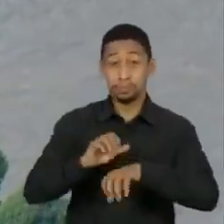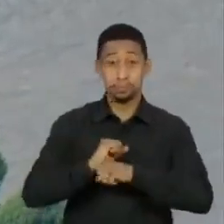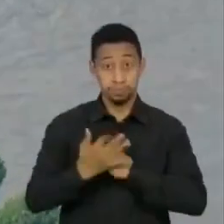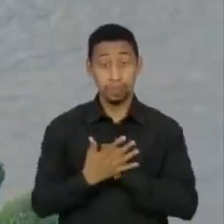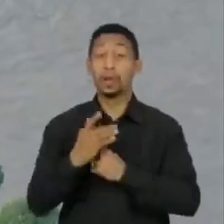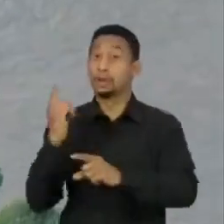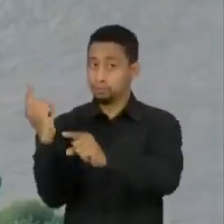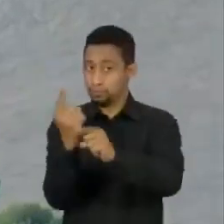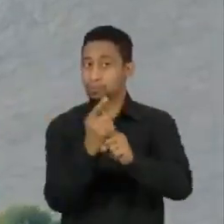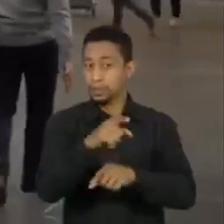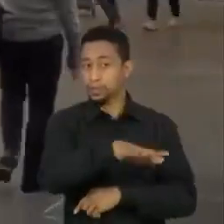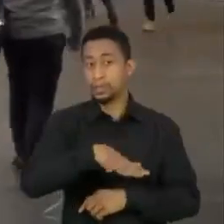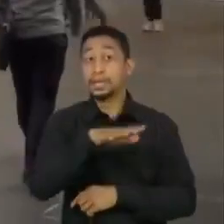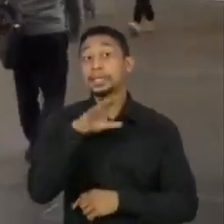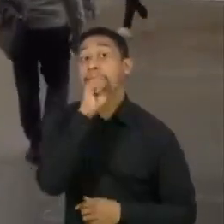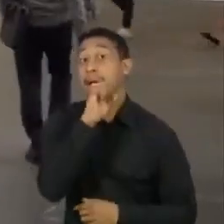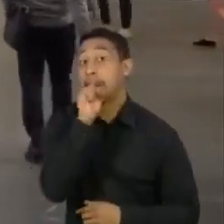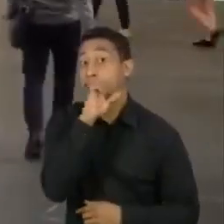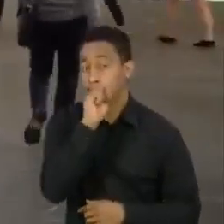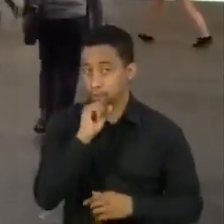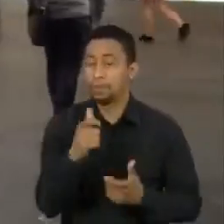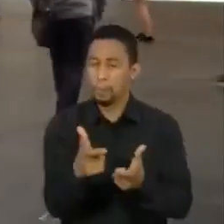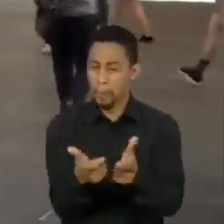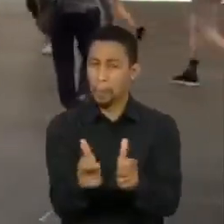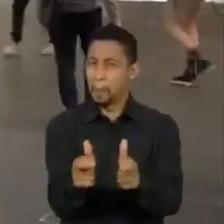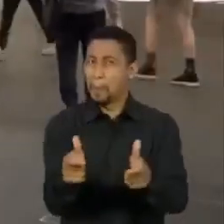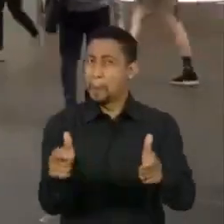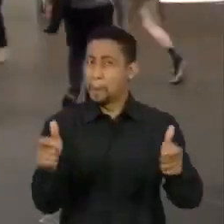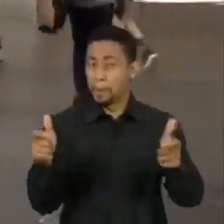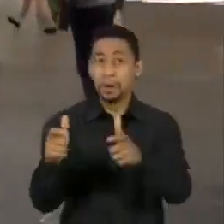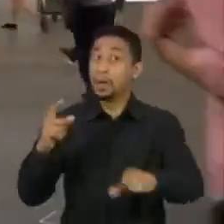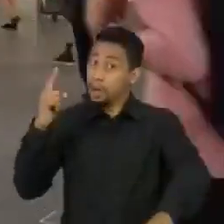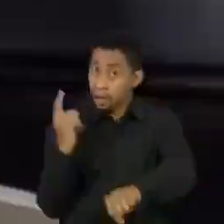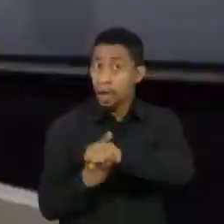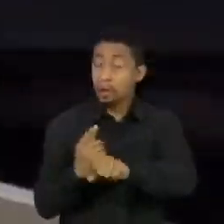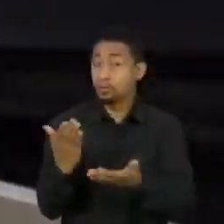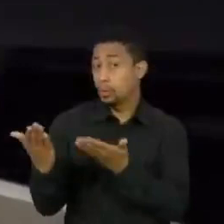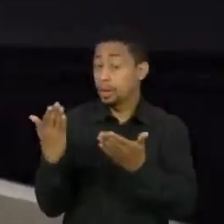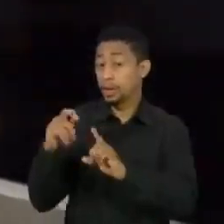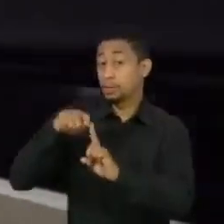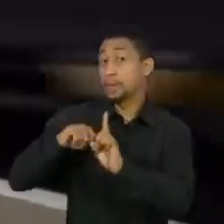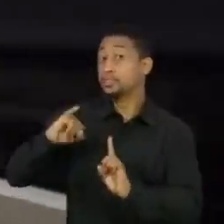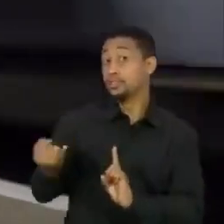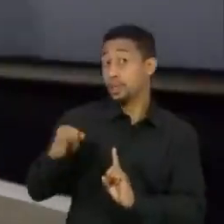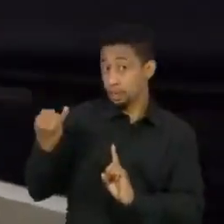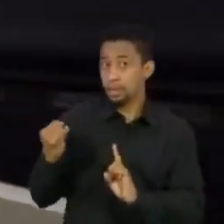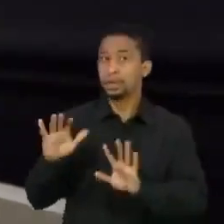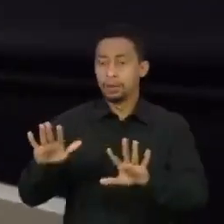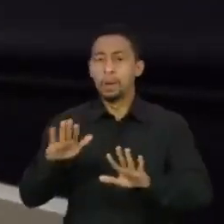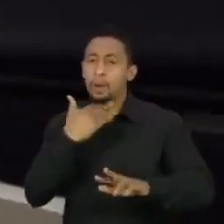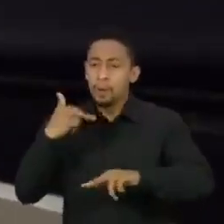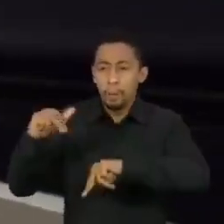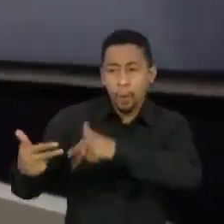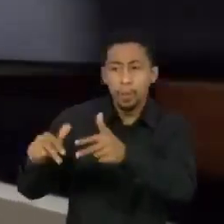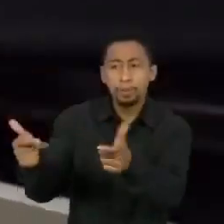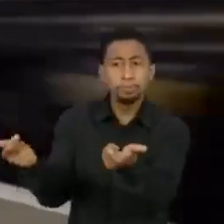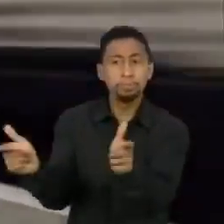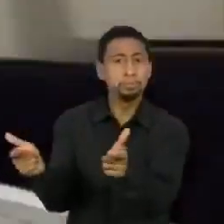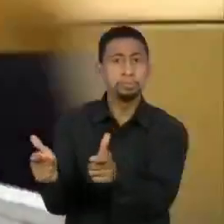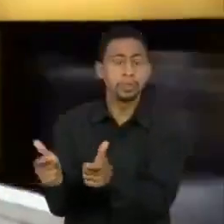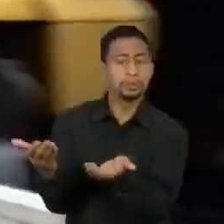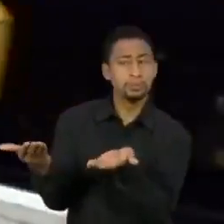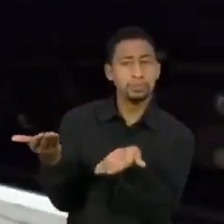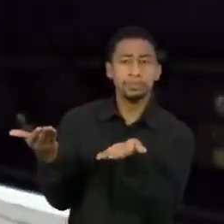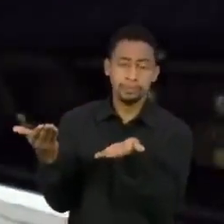foram confirmados no sábado, o maior número diário desde janeiro. Embora as mortes por vírus relatadas tenham permanecido